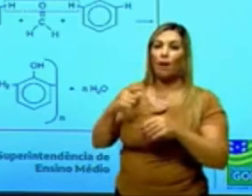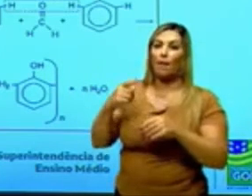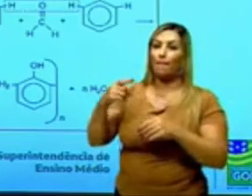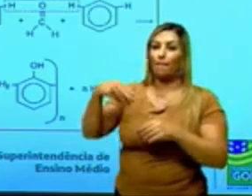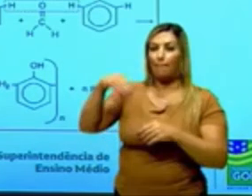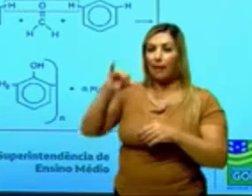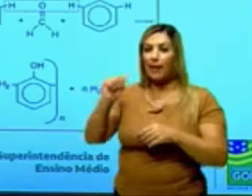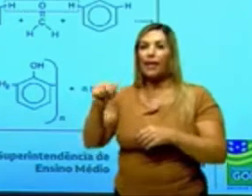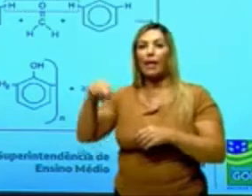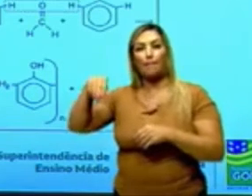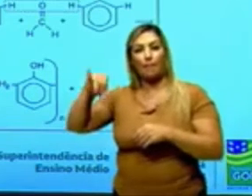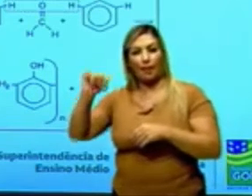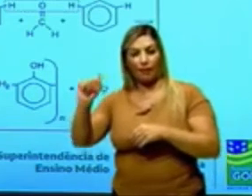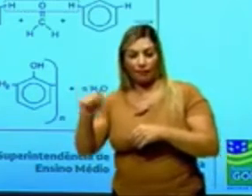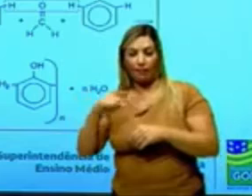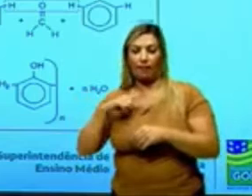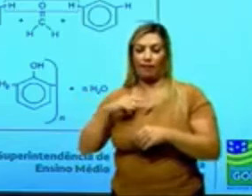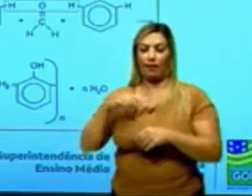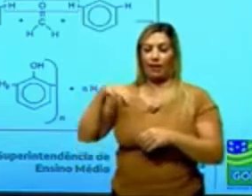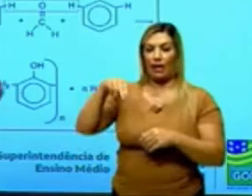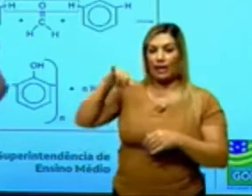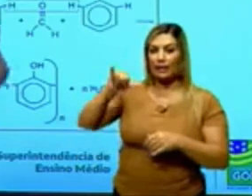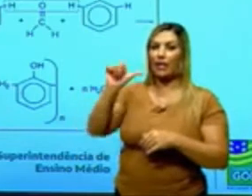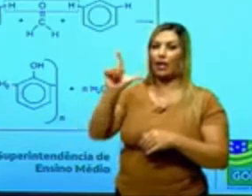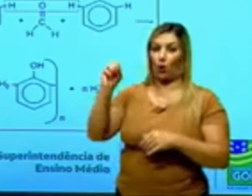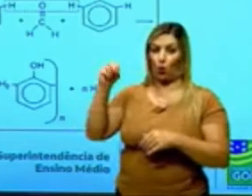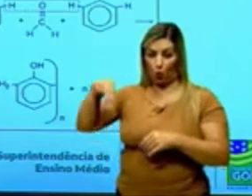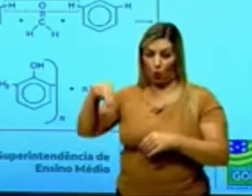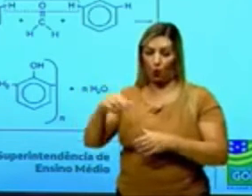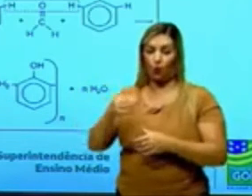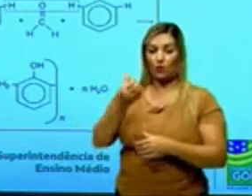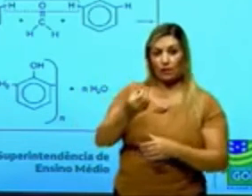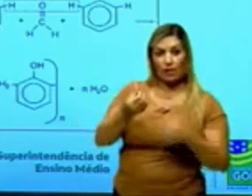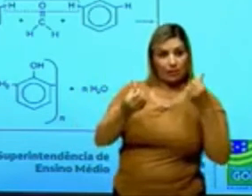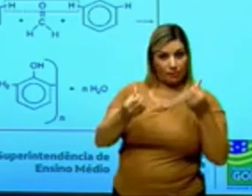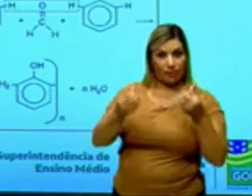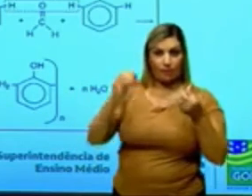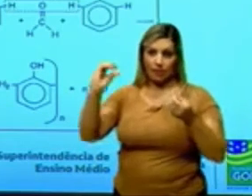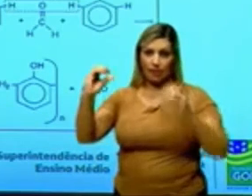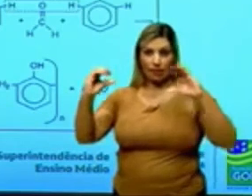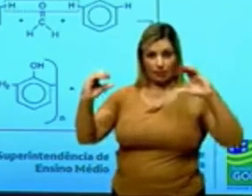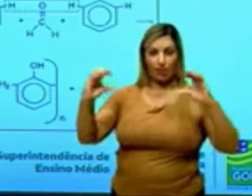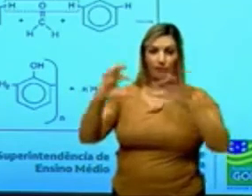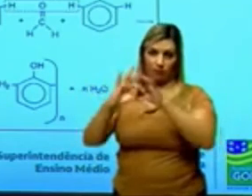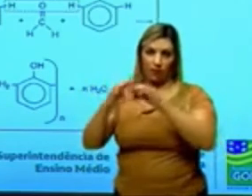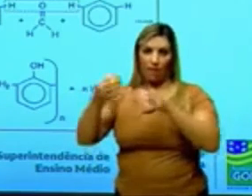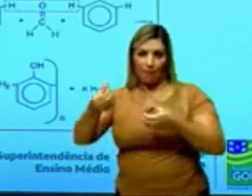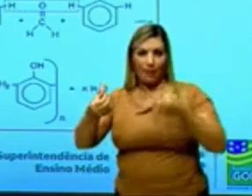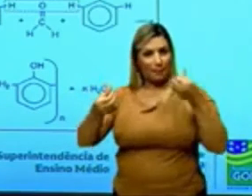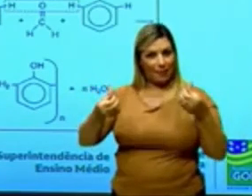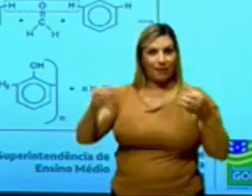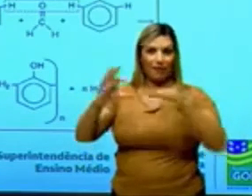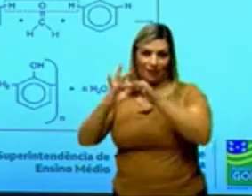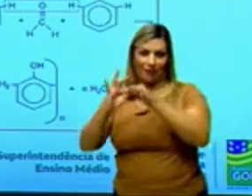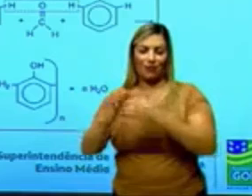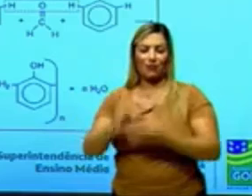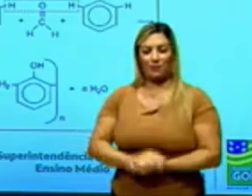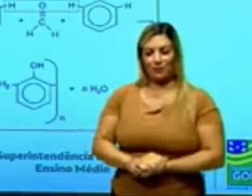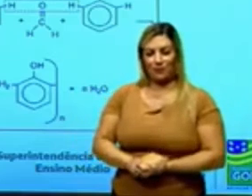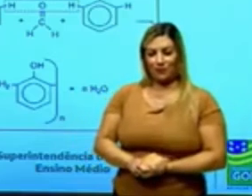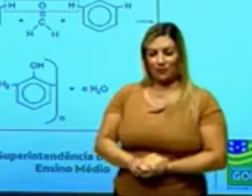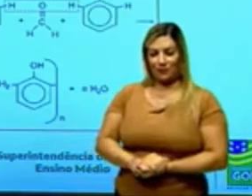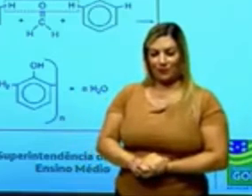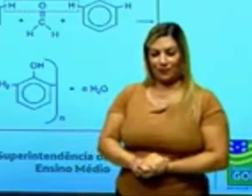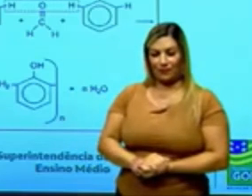tá? Por que meia-meia? Seis carbonos de um, seis carbonos do outro, tá? Daí, meia-meia, o nylon. Na